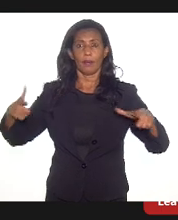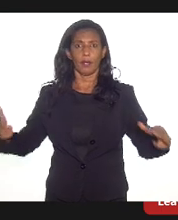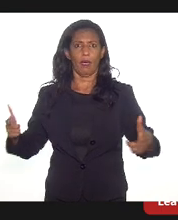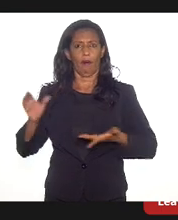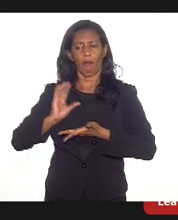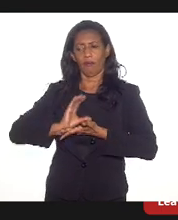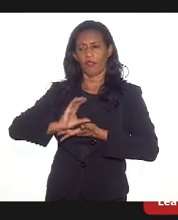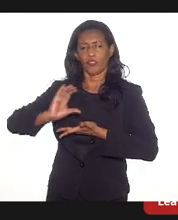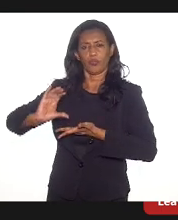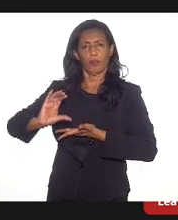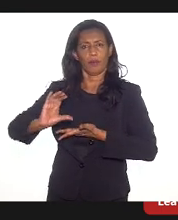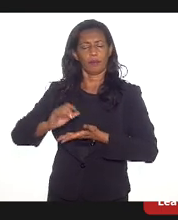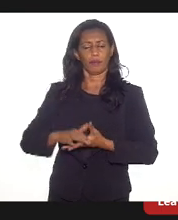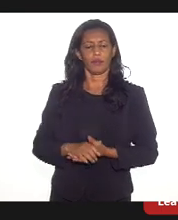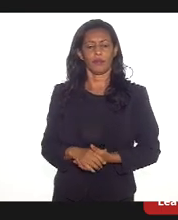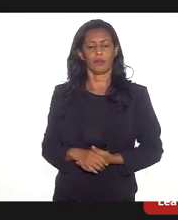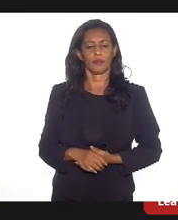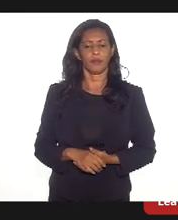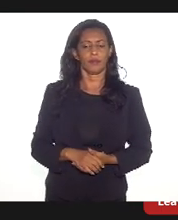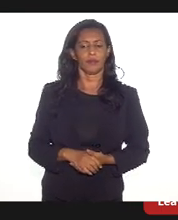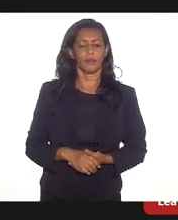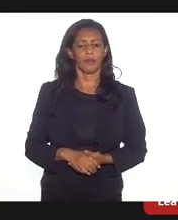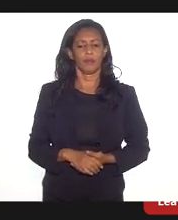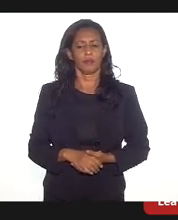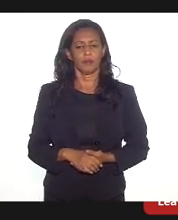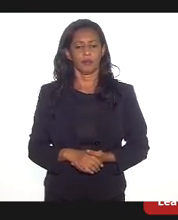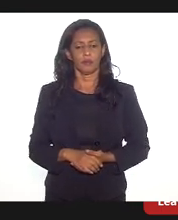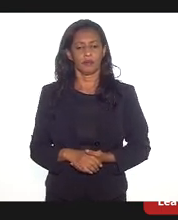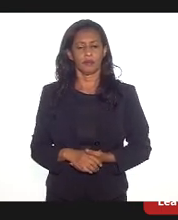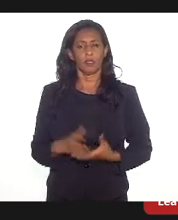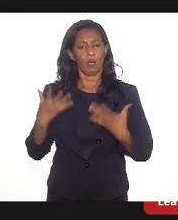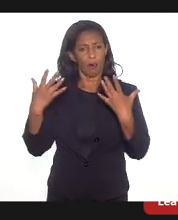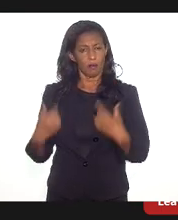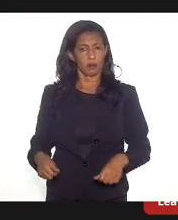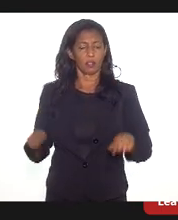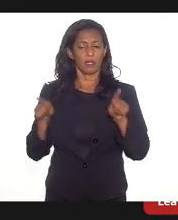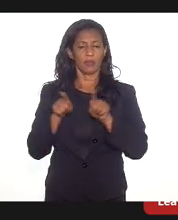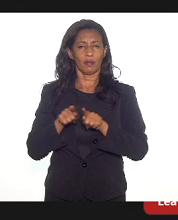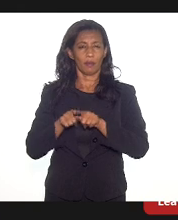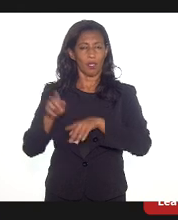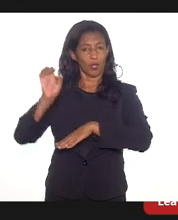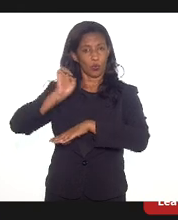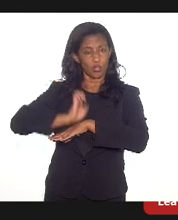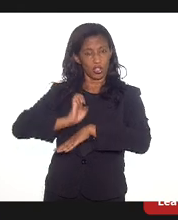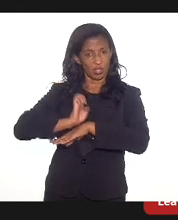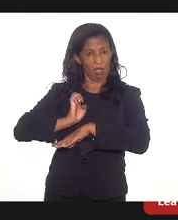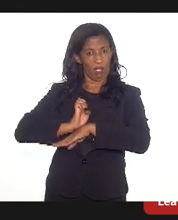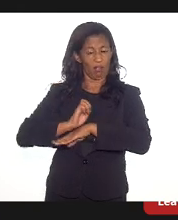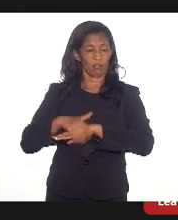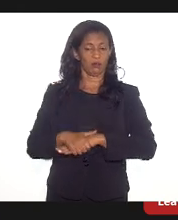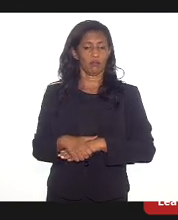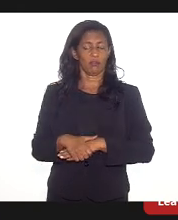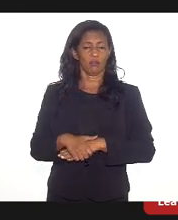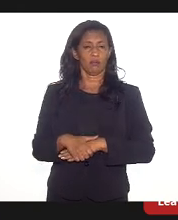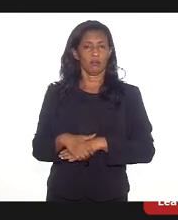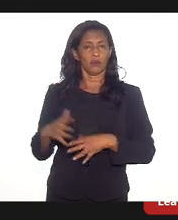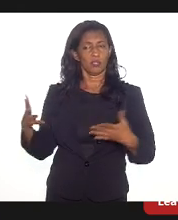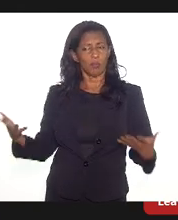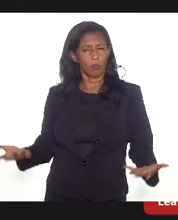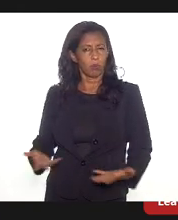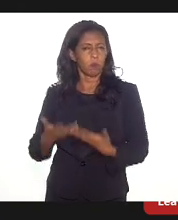permitir que o Estado seja mais proativo na indução